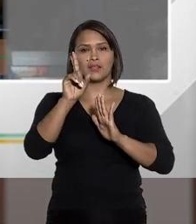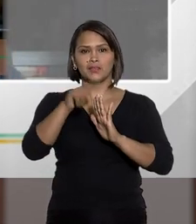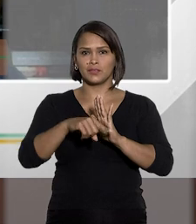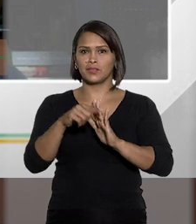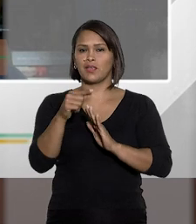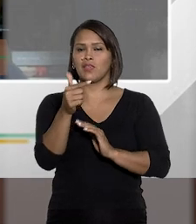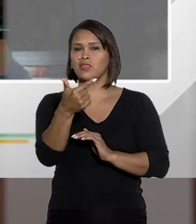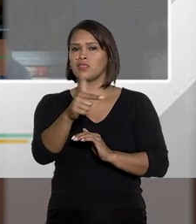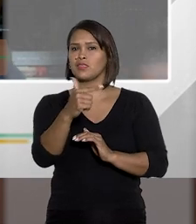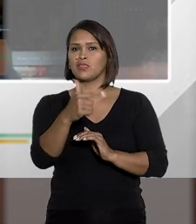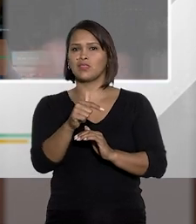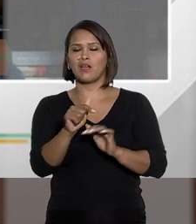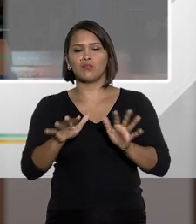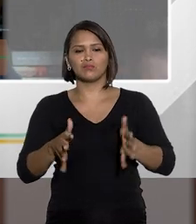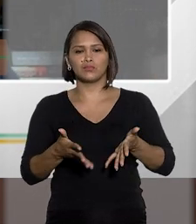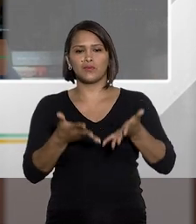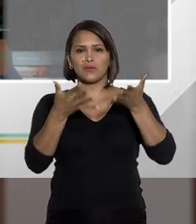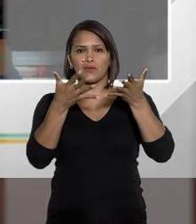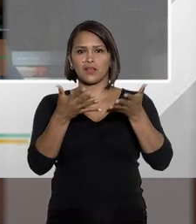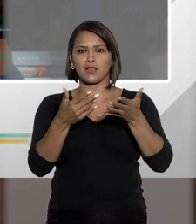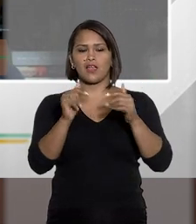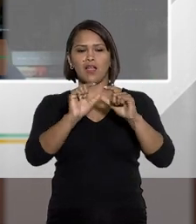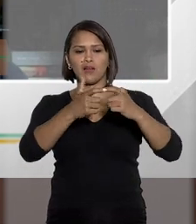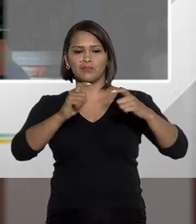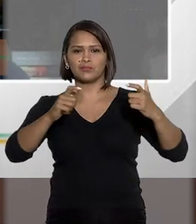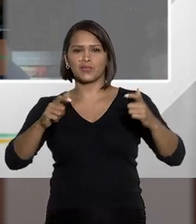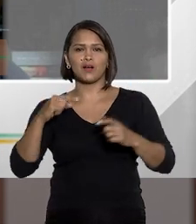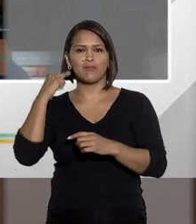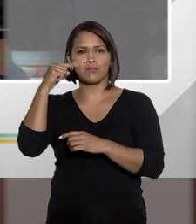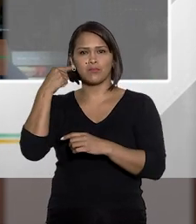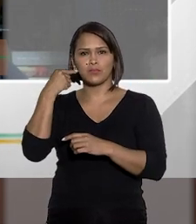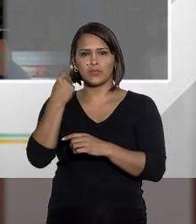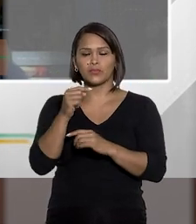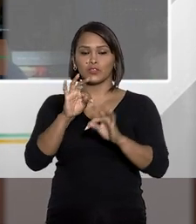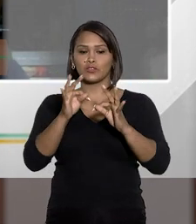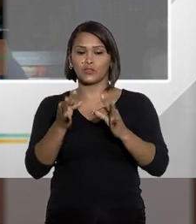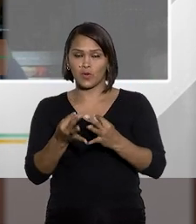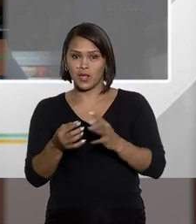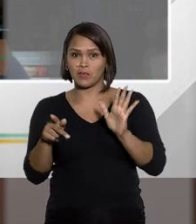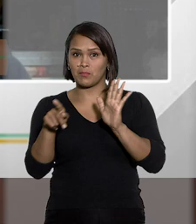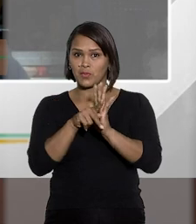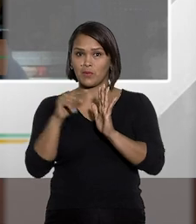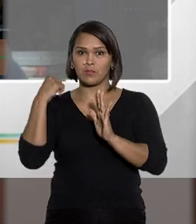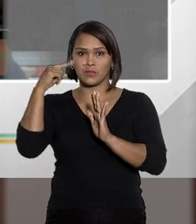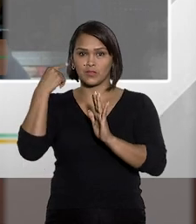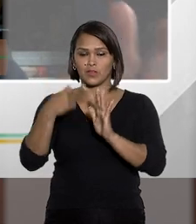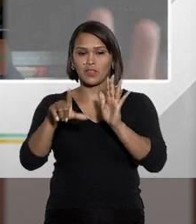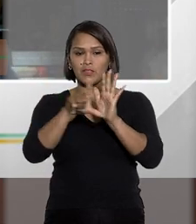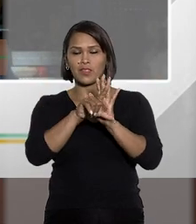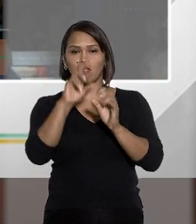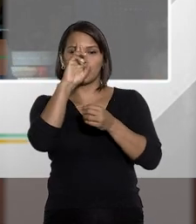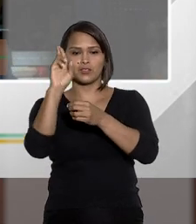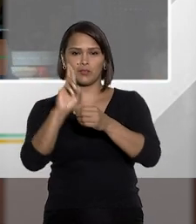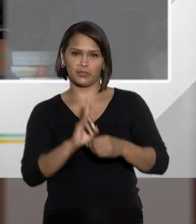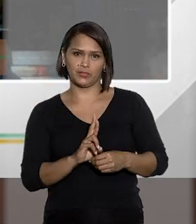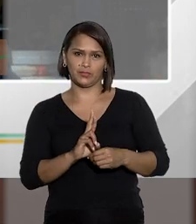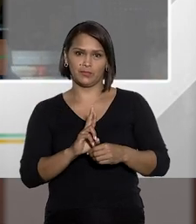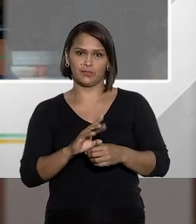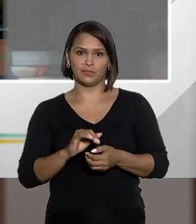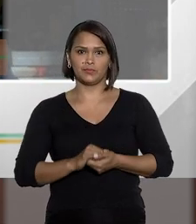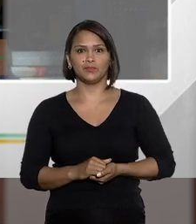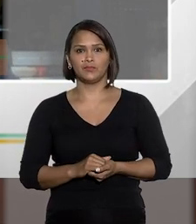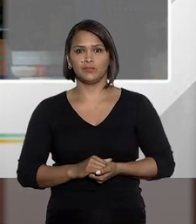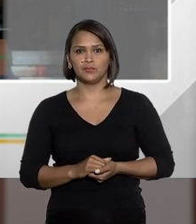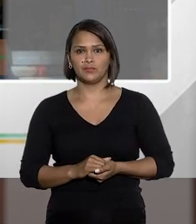maioria não se anime a abranger o advogado enquanto advogado na lei de abuso de